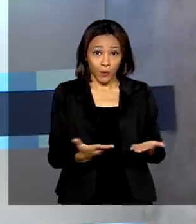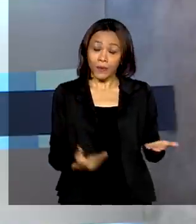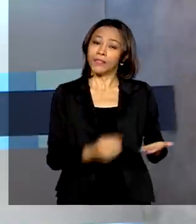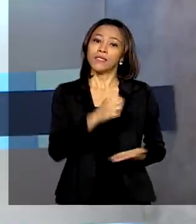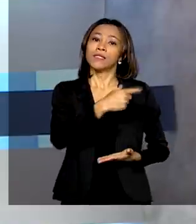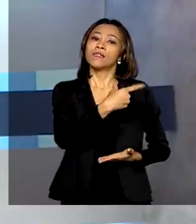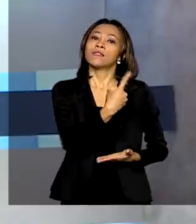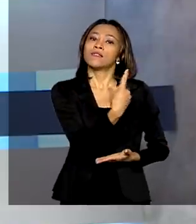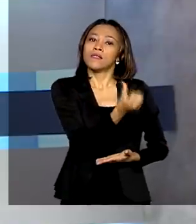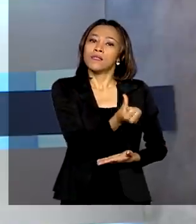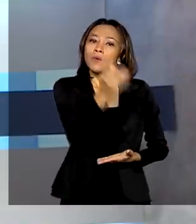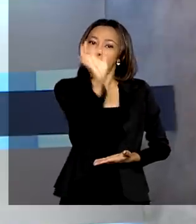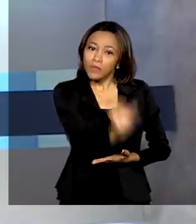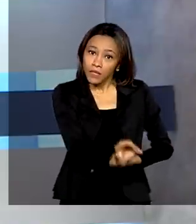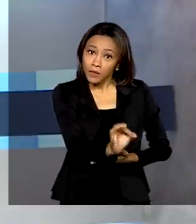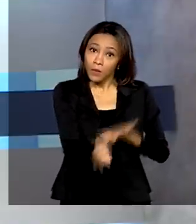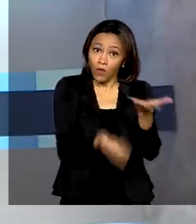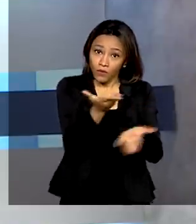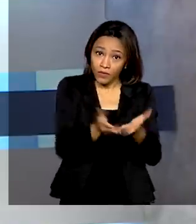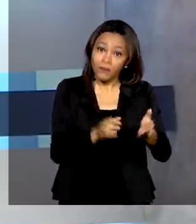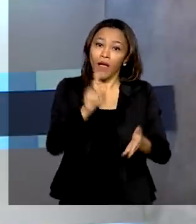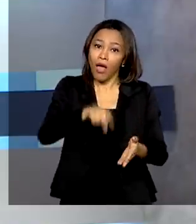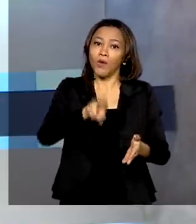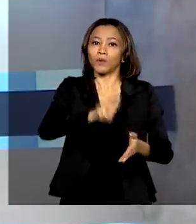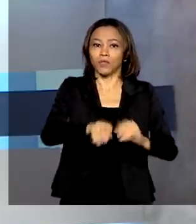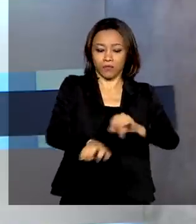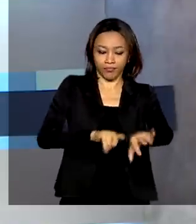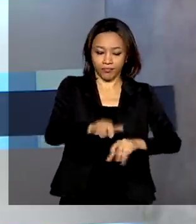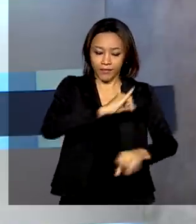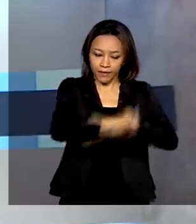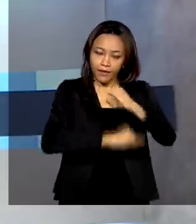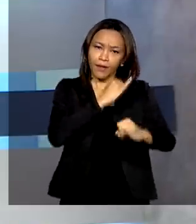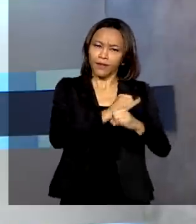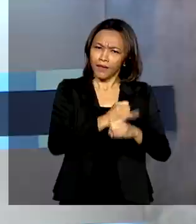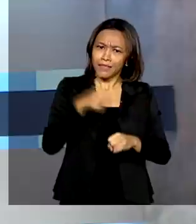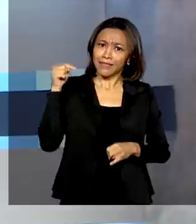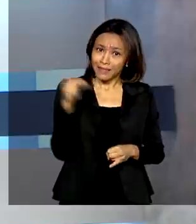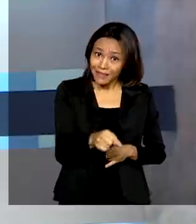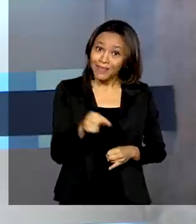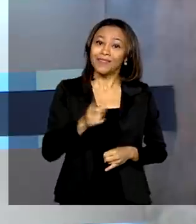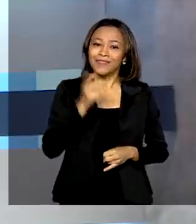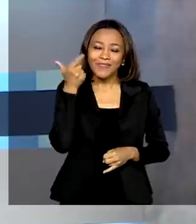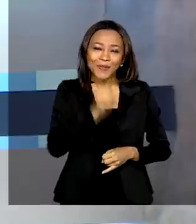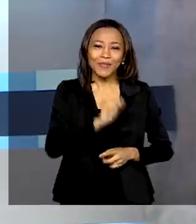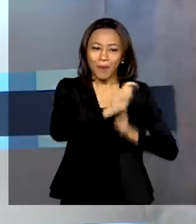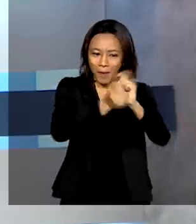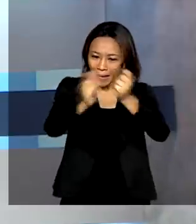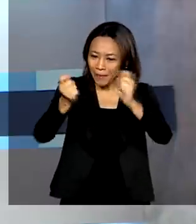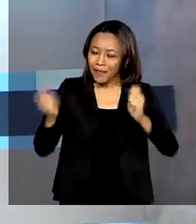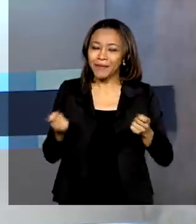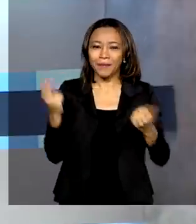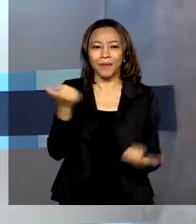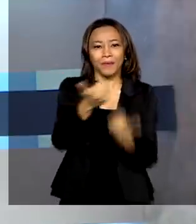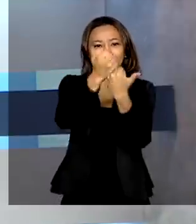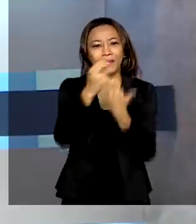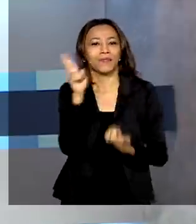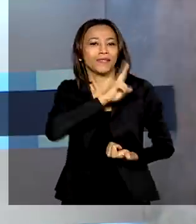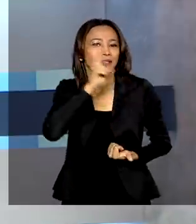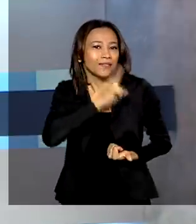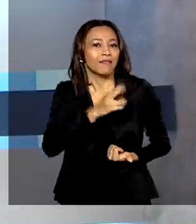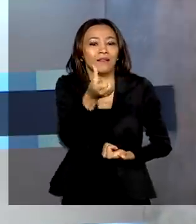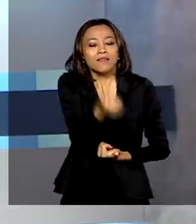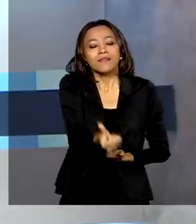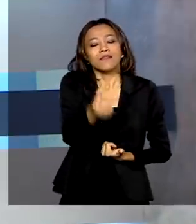dos serviços do governo são oferecidos na forma digital. Como que possibilitou o pagamento do auxílio emergencial a